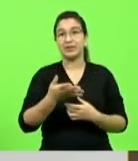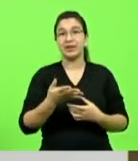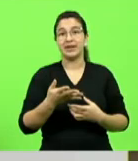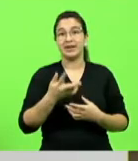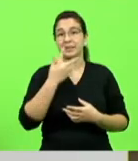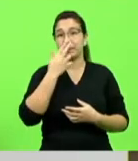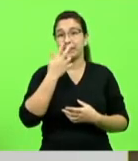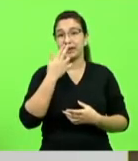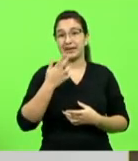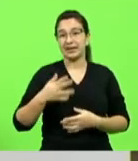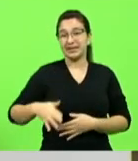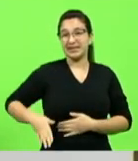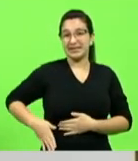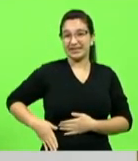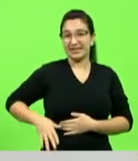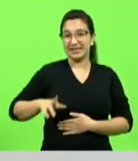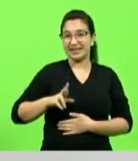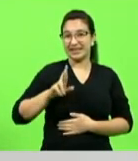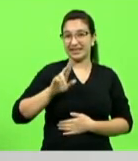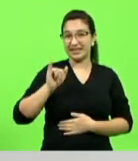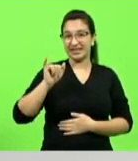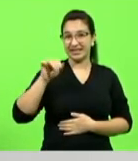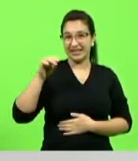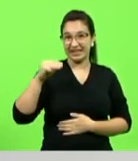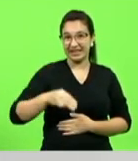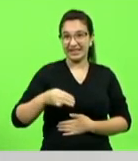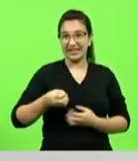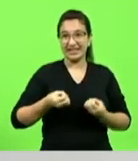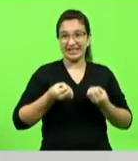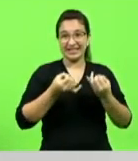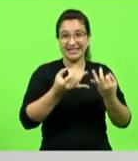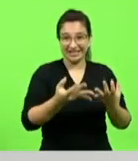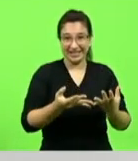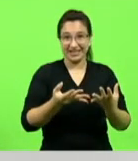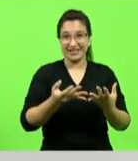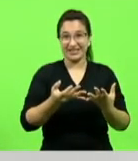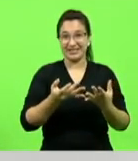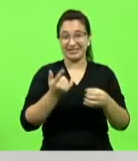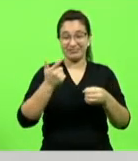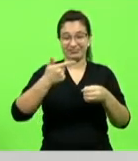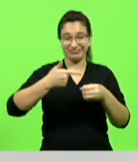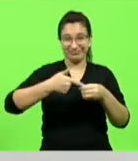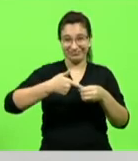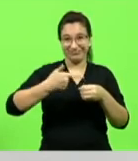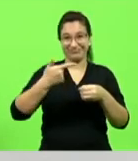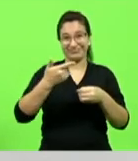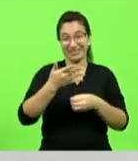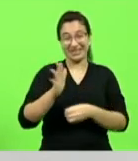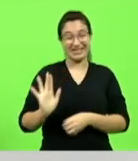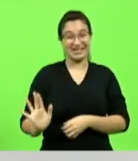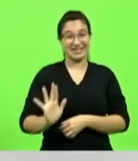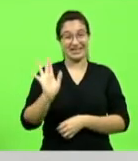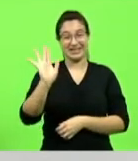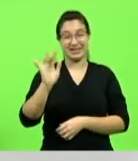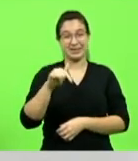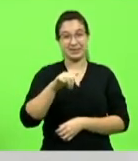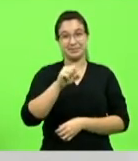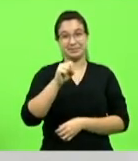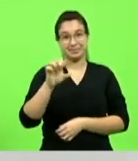poder completar um tanque de gasolina devido ao preço do combustível isso tem assombrado o povo catarinense